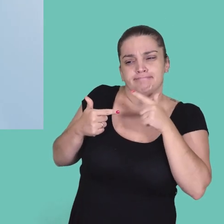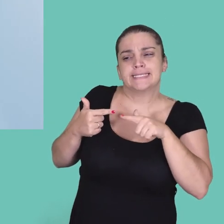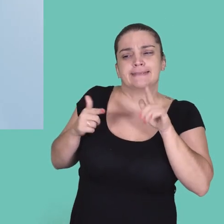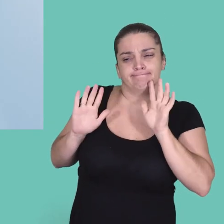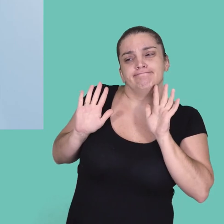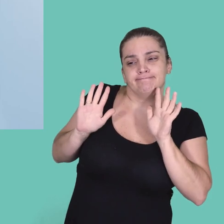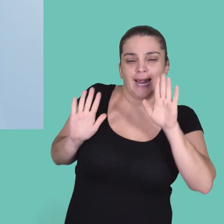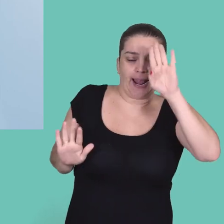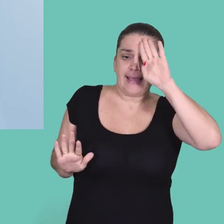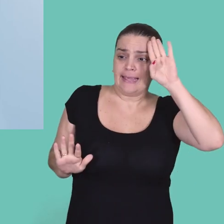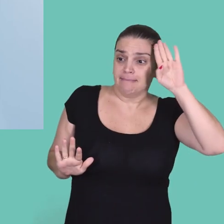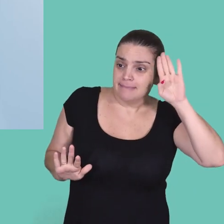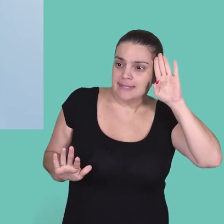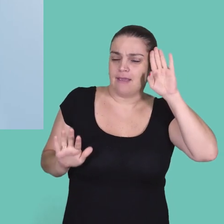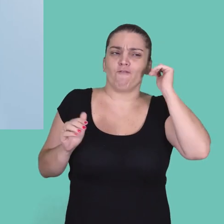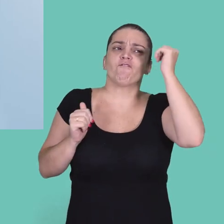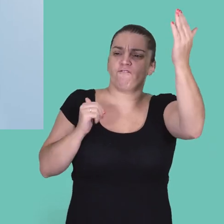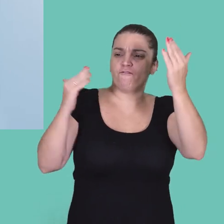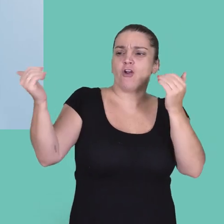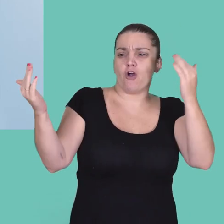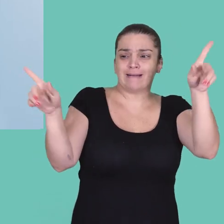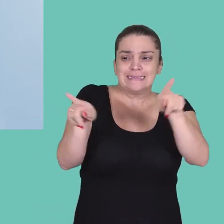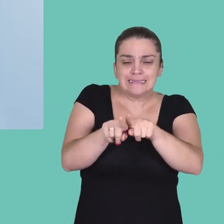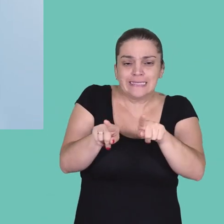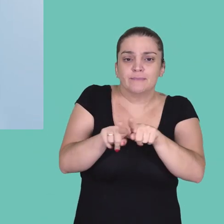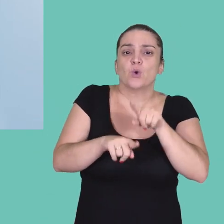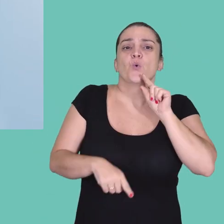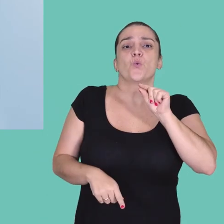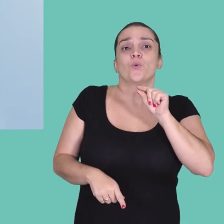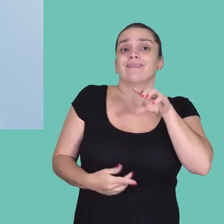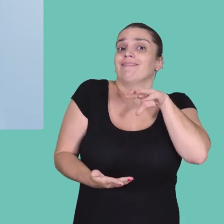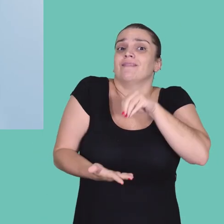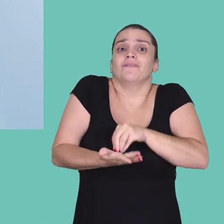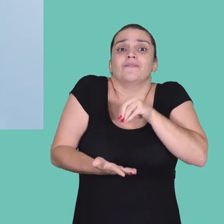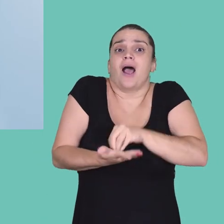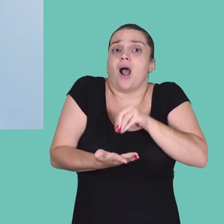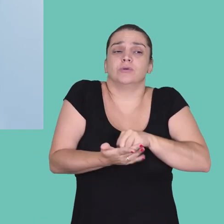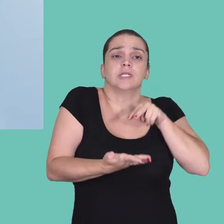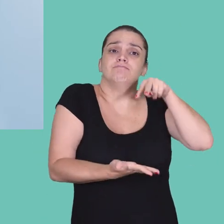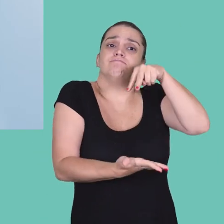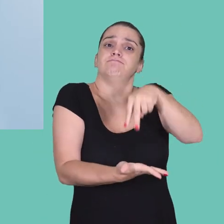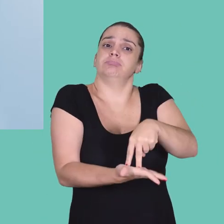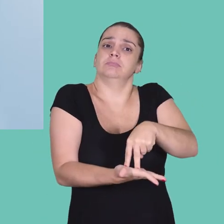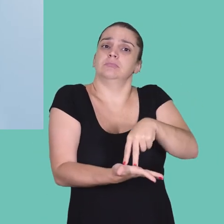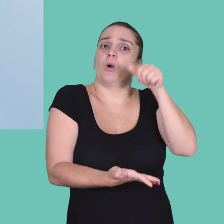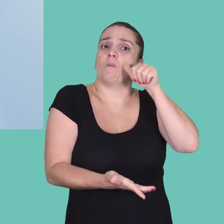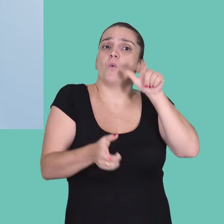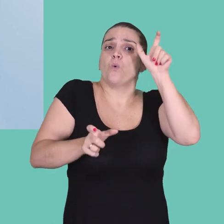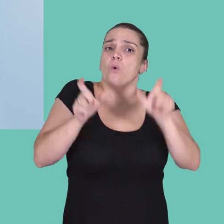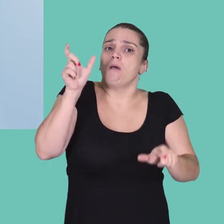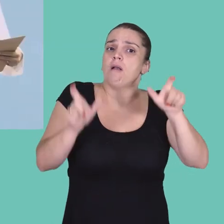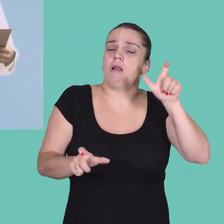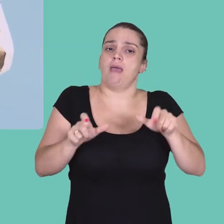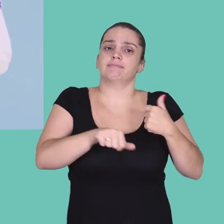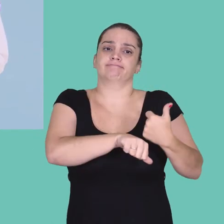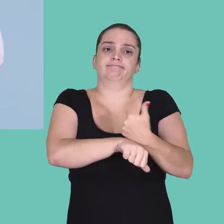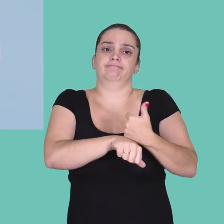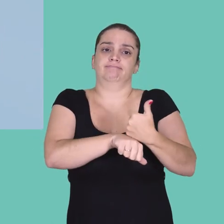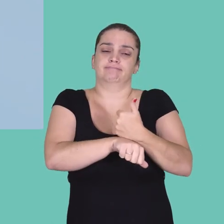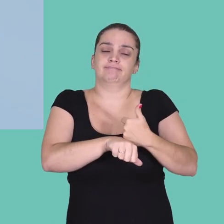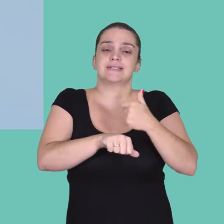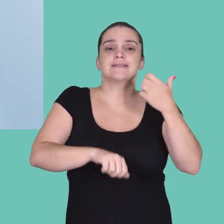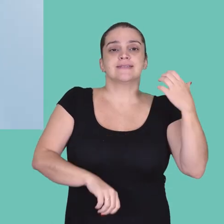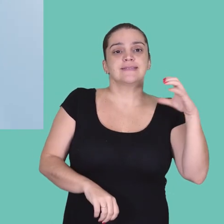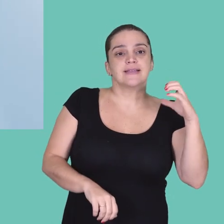é um problema muito comum na academia, mas também não só na academia, que é a falta de representatividade feminina em